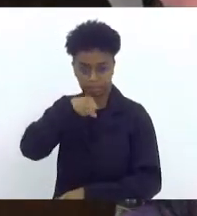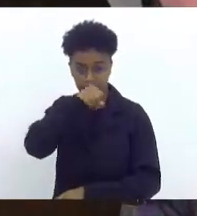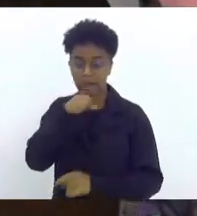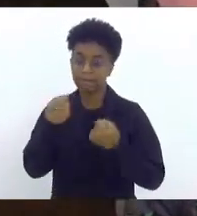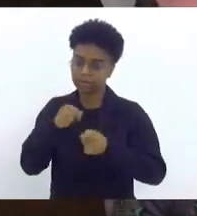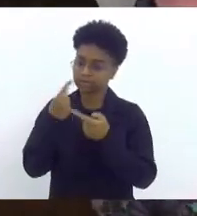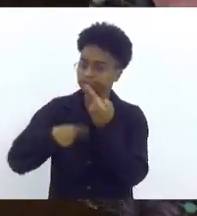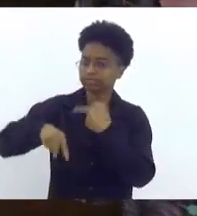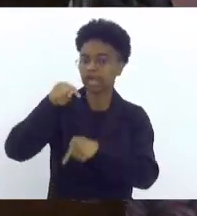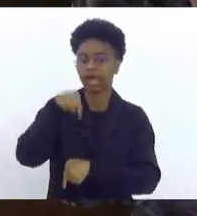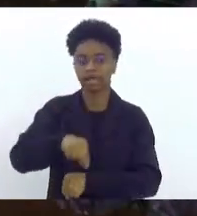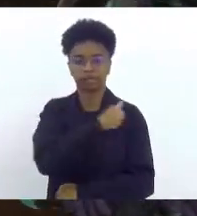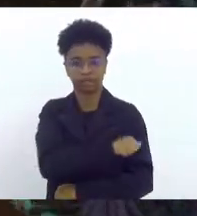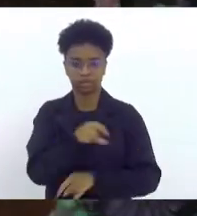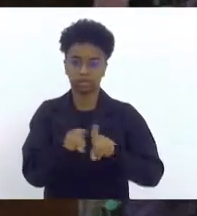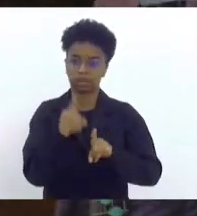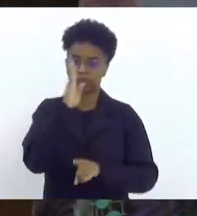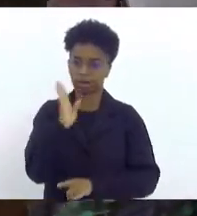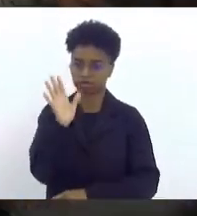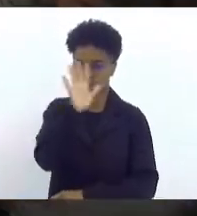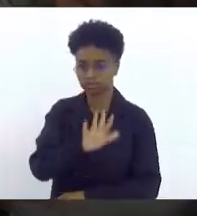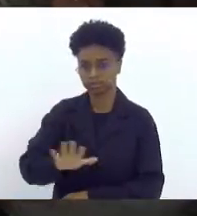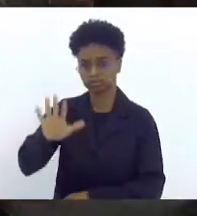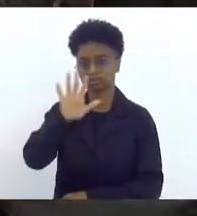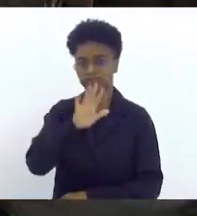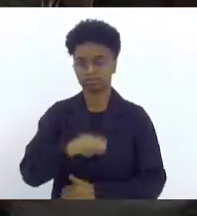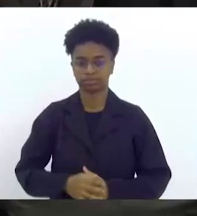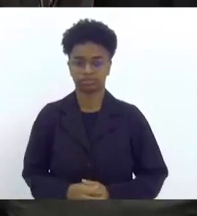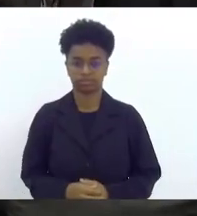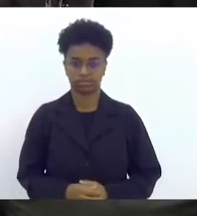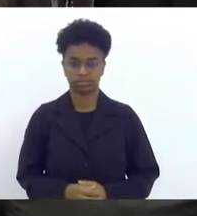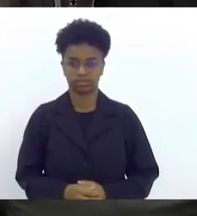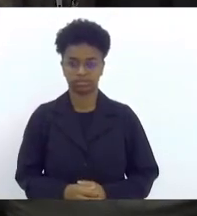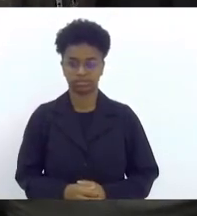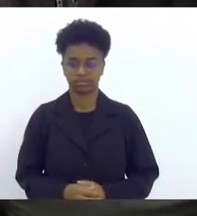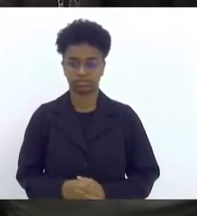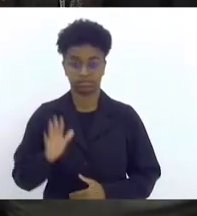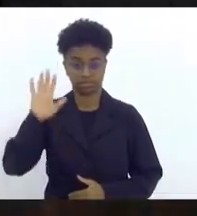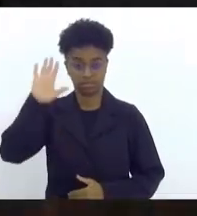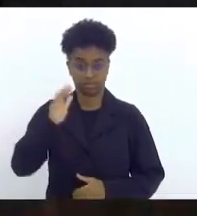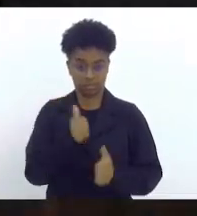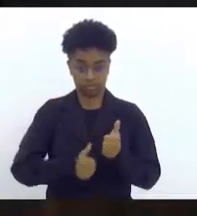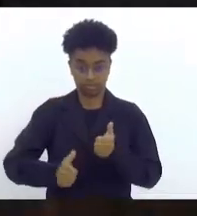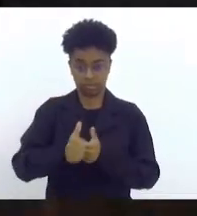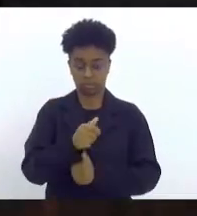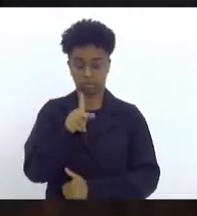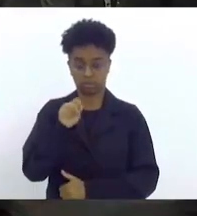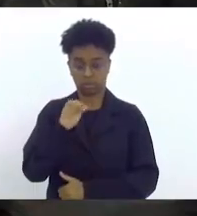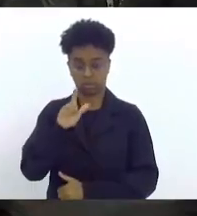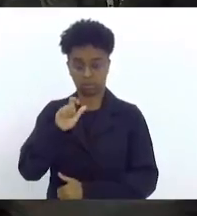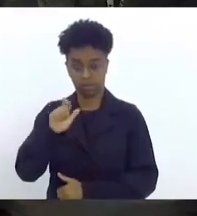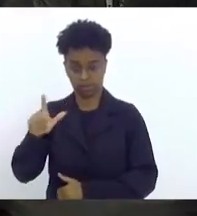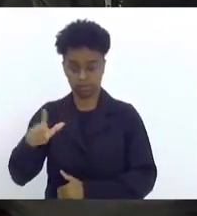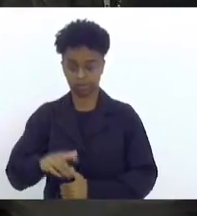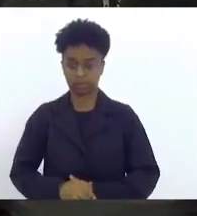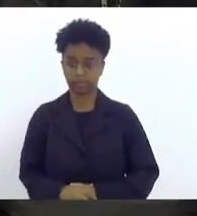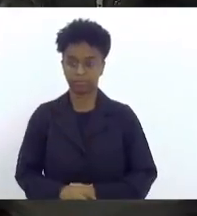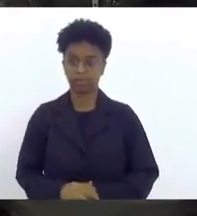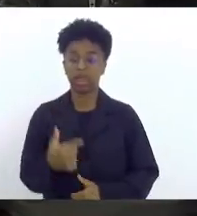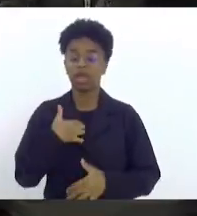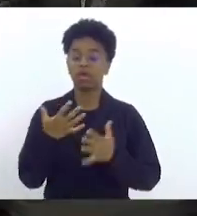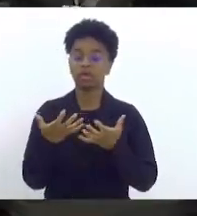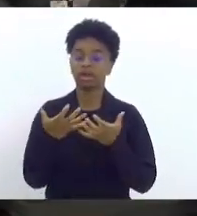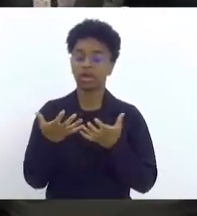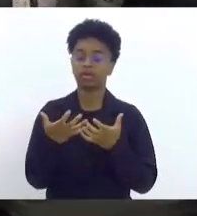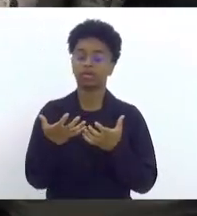âmbito do estado do Rio de Janeiro e no Brasil todo. Presidente, deputado Paul Bell, por favor. Presidente, eu queria aqui fazer